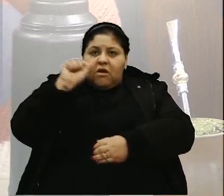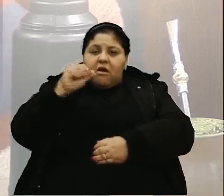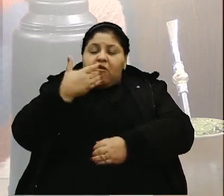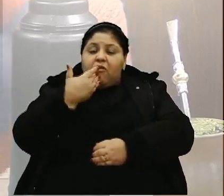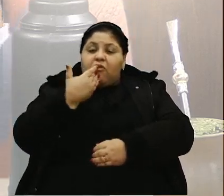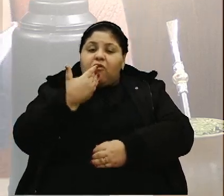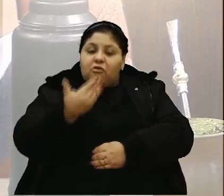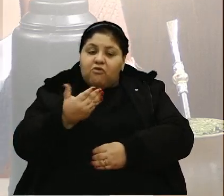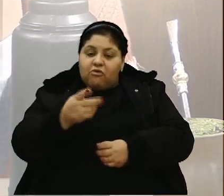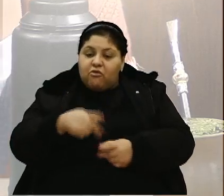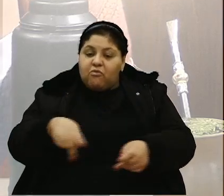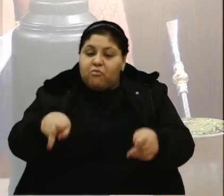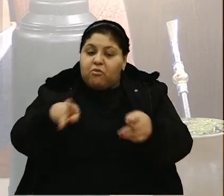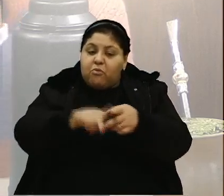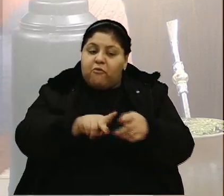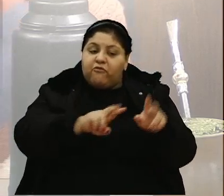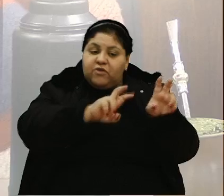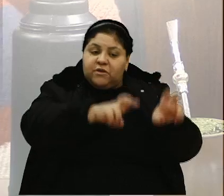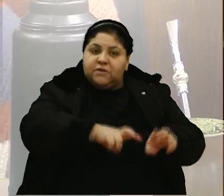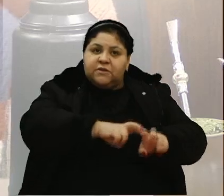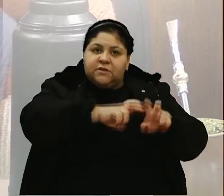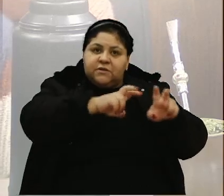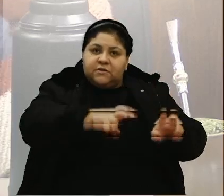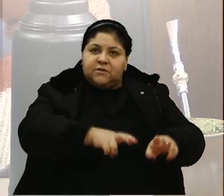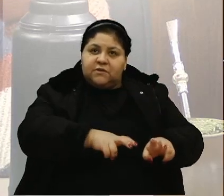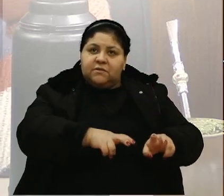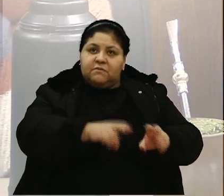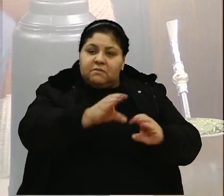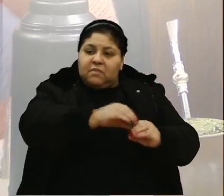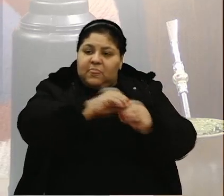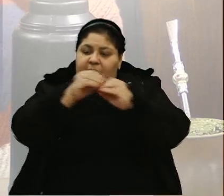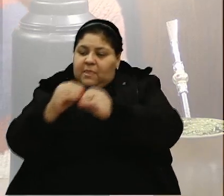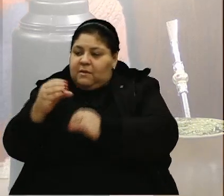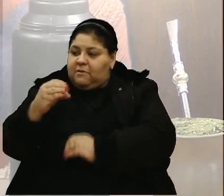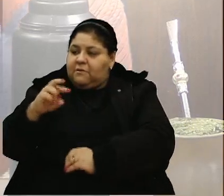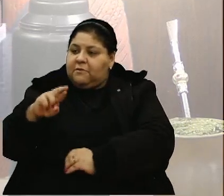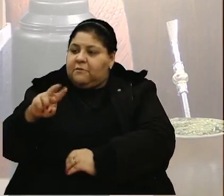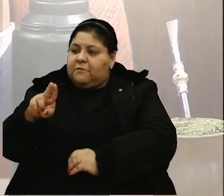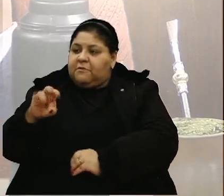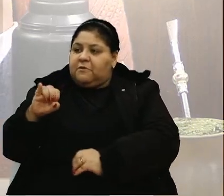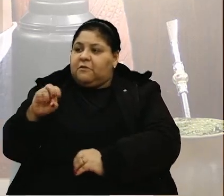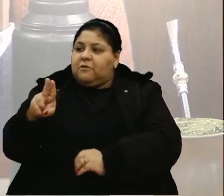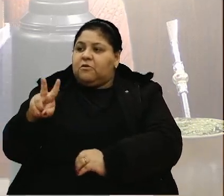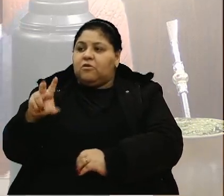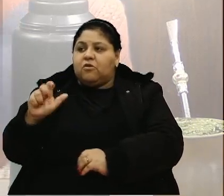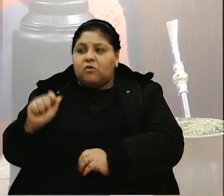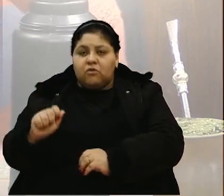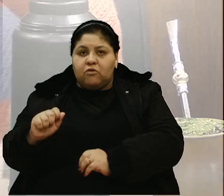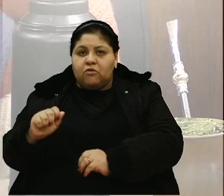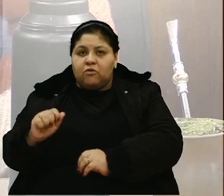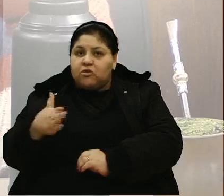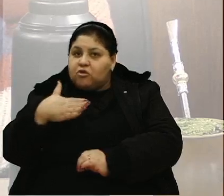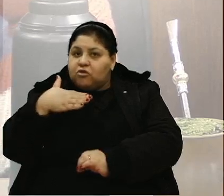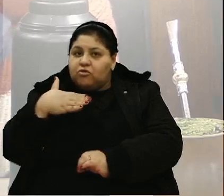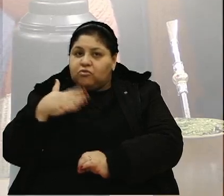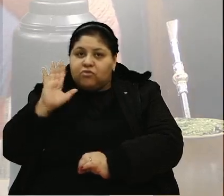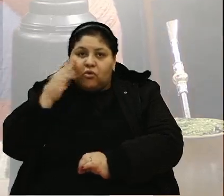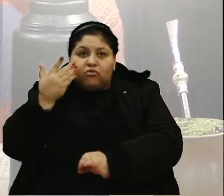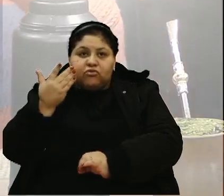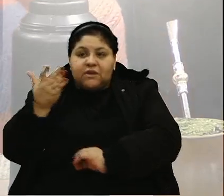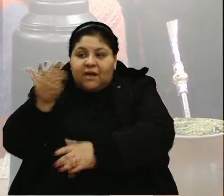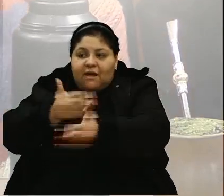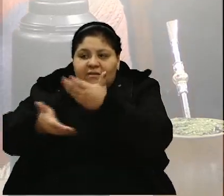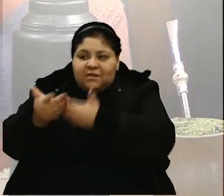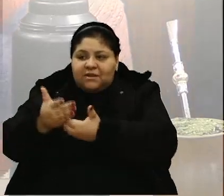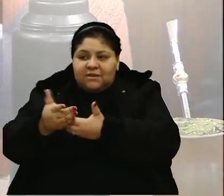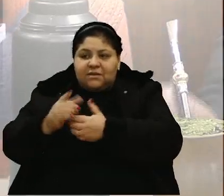pro povo de Vila Seca é ir pra Criuva. Mas o da Criuva já não dá conta de atender quem é da Criuva. Aí sabe qual